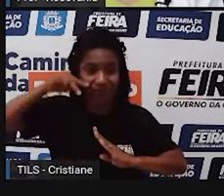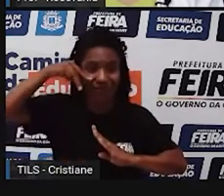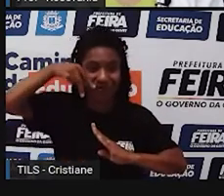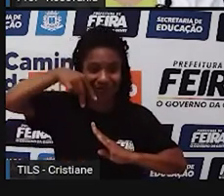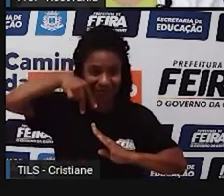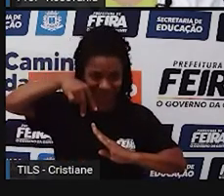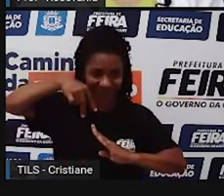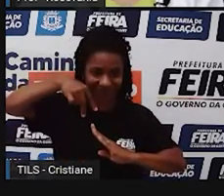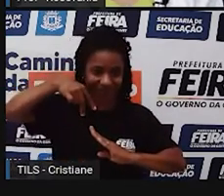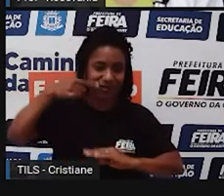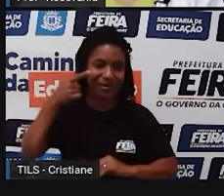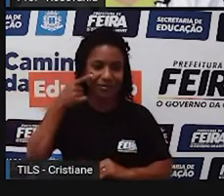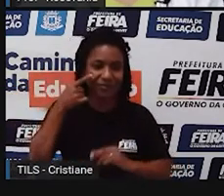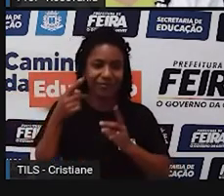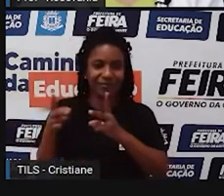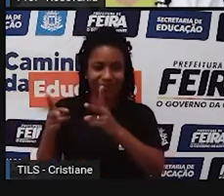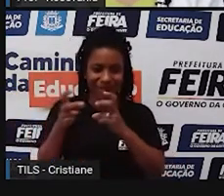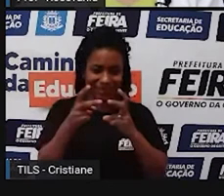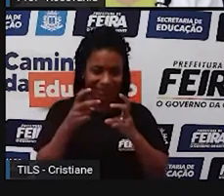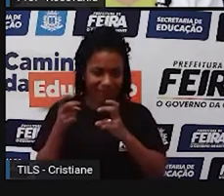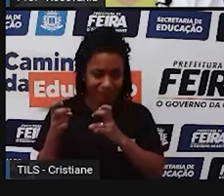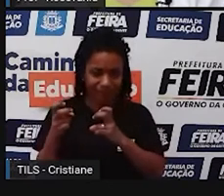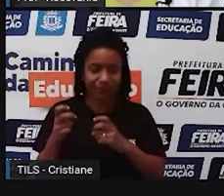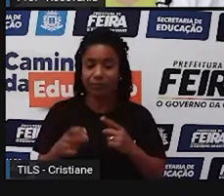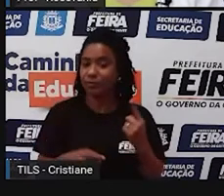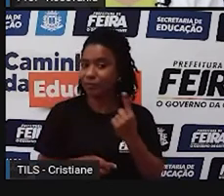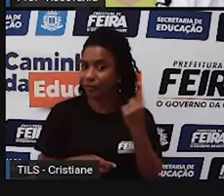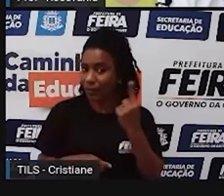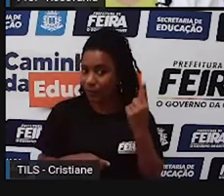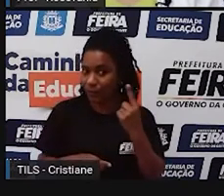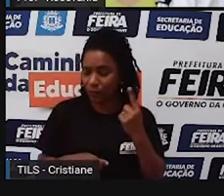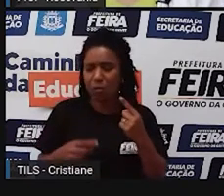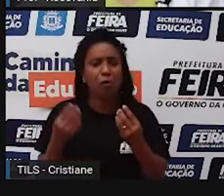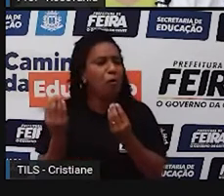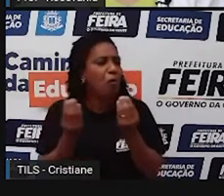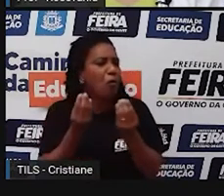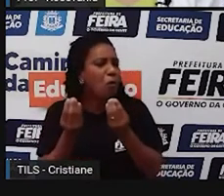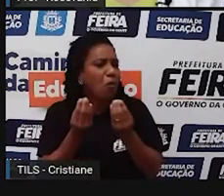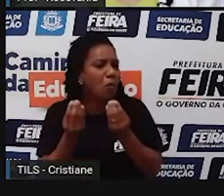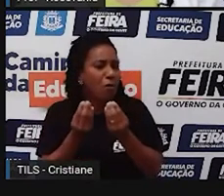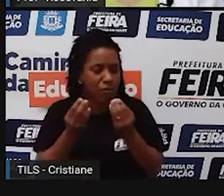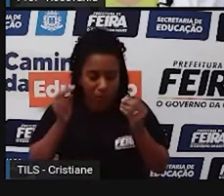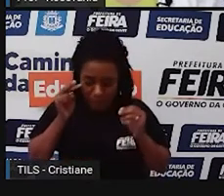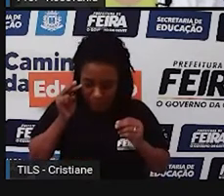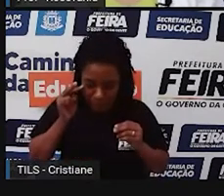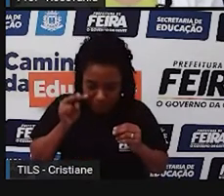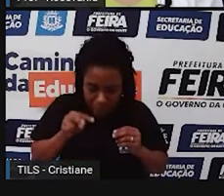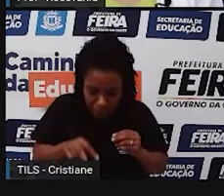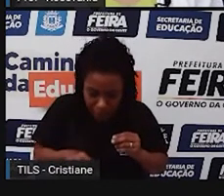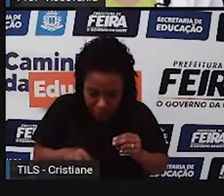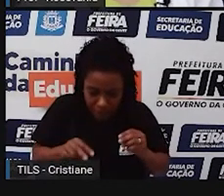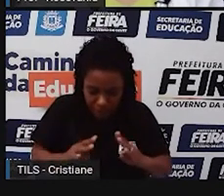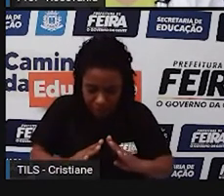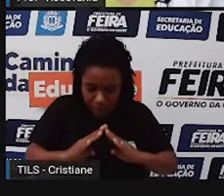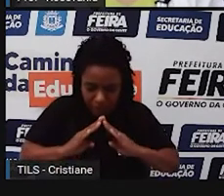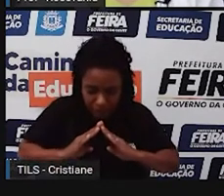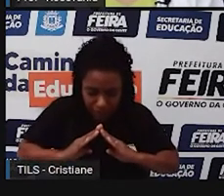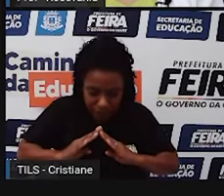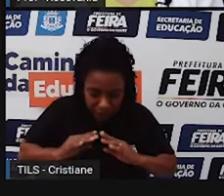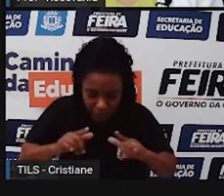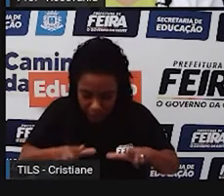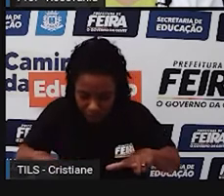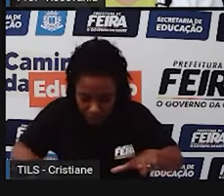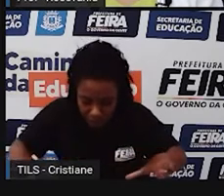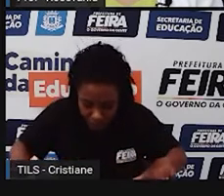dos fenômenos ali. Então, esse é o primeiro passo, saber primeiramente qual a visão adotada na criação deles. Aí